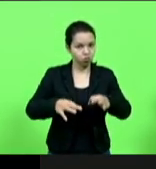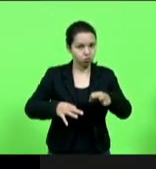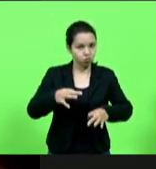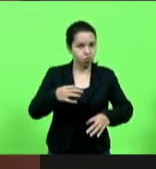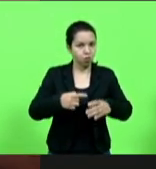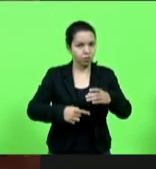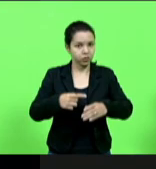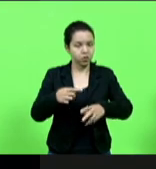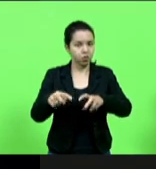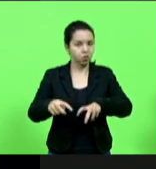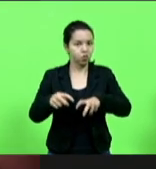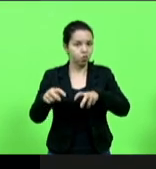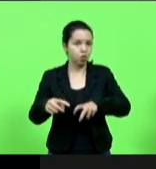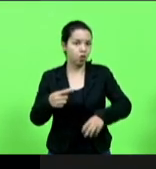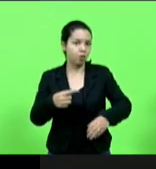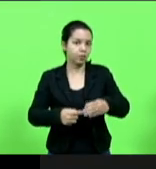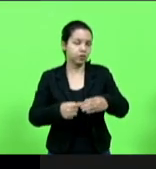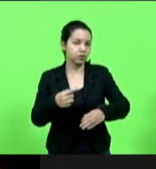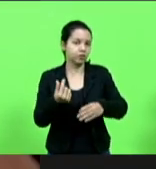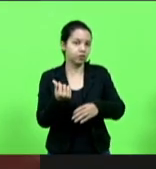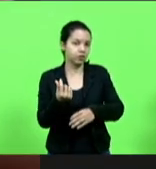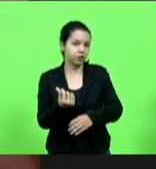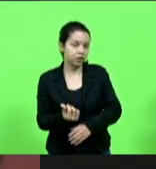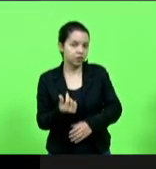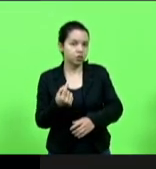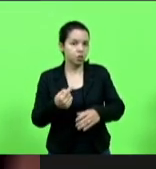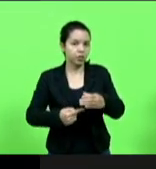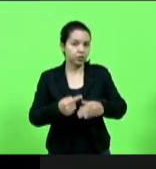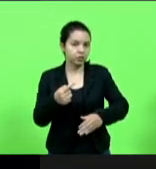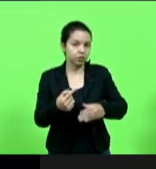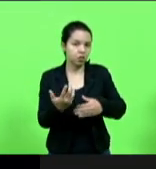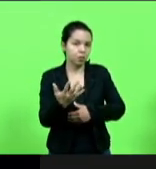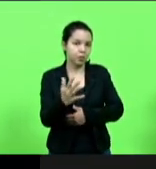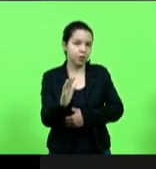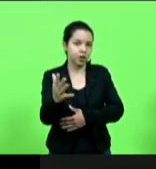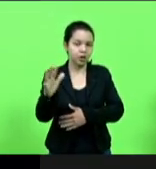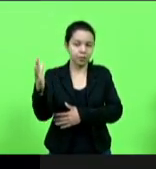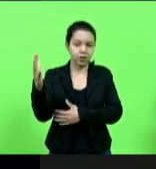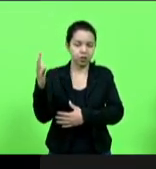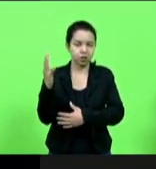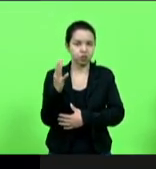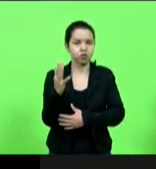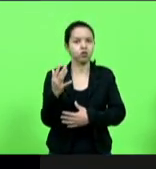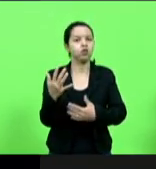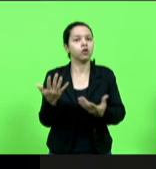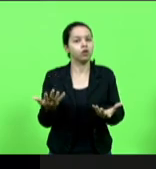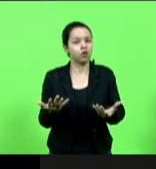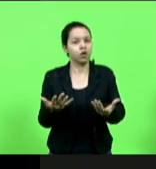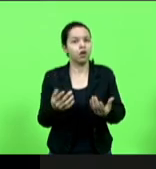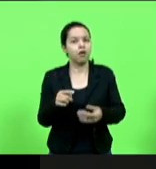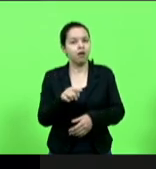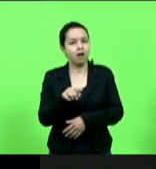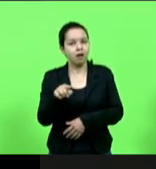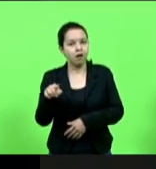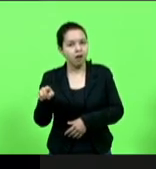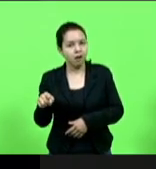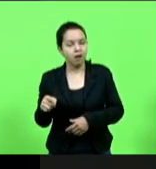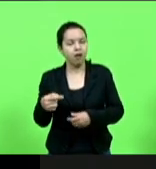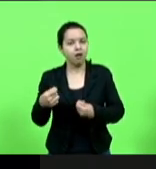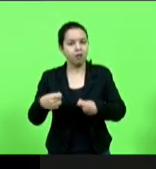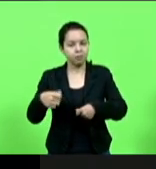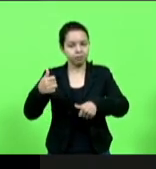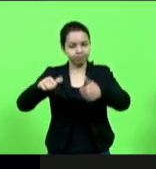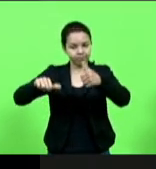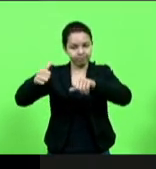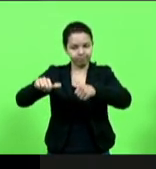comissão de finanças a comissão de meio ambiente que são mais afim para a gente fazer a avaliação do nosso código